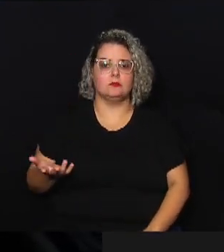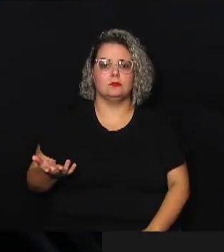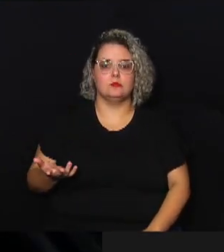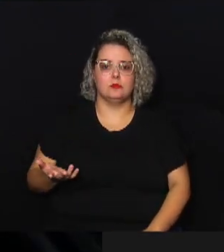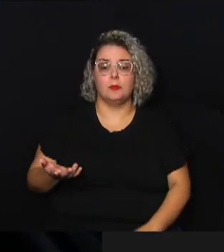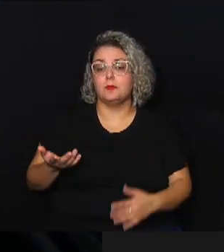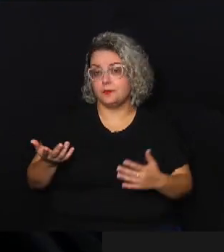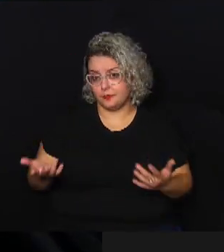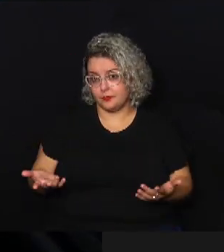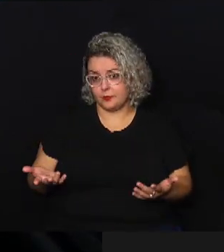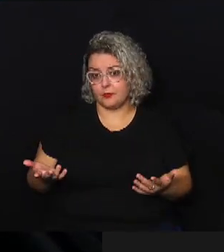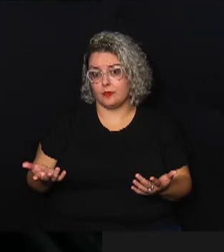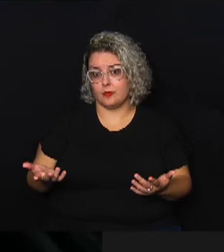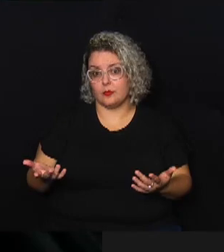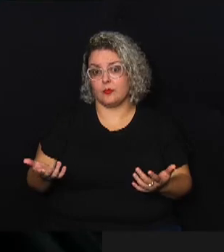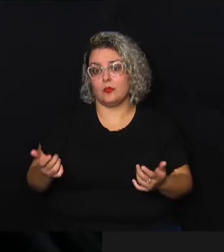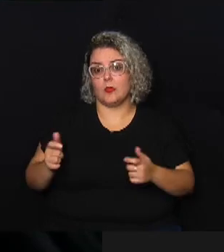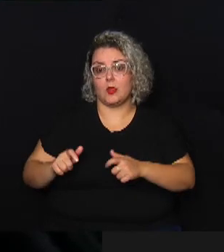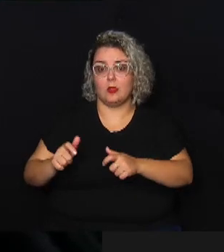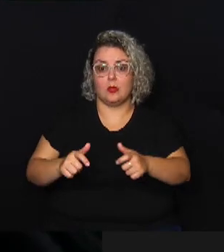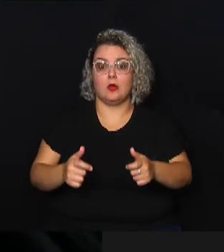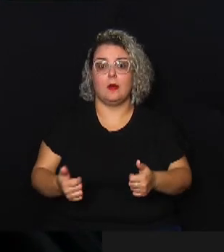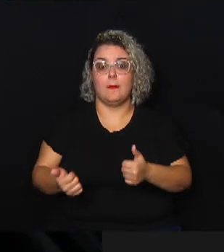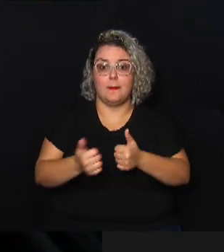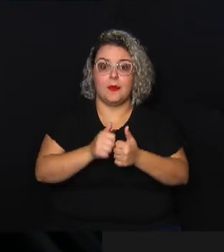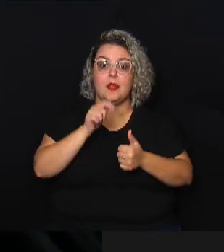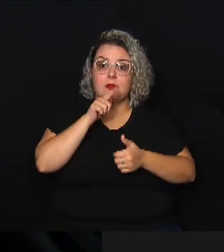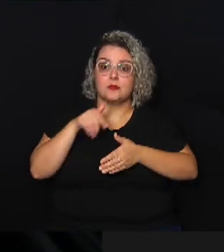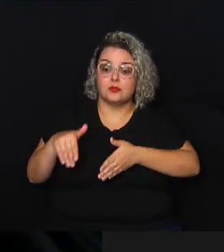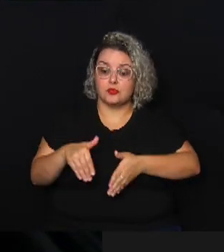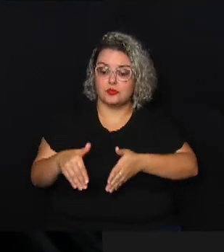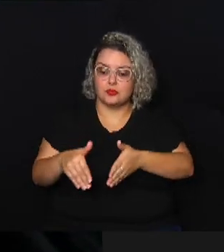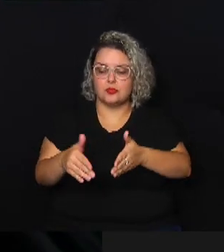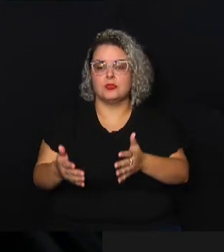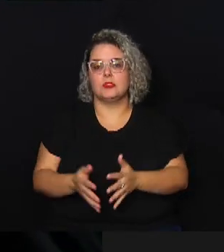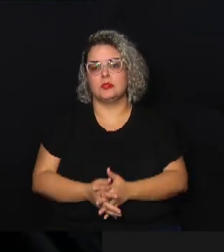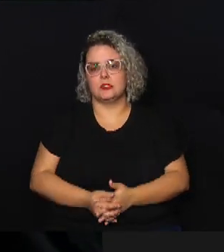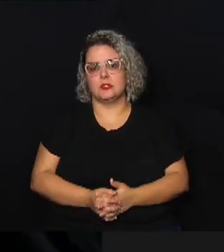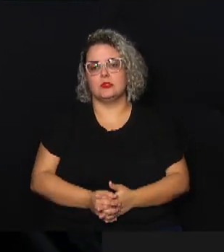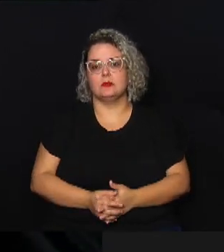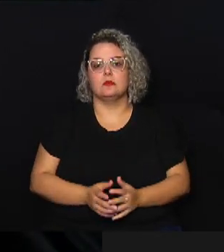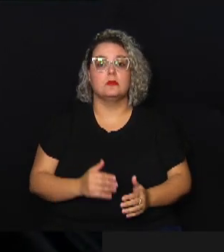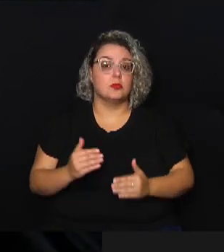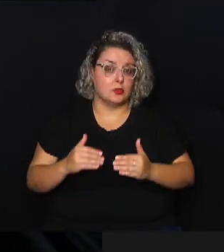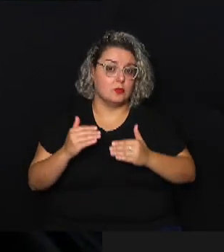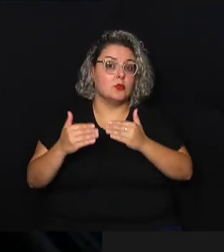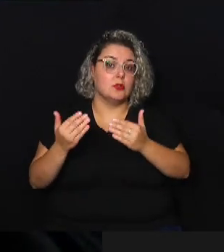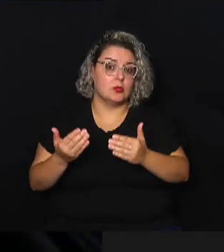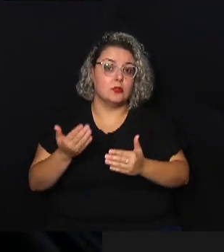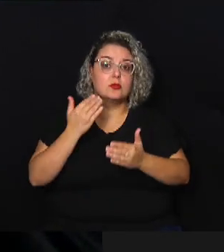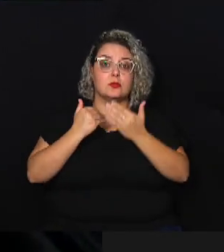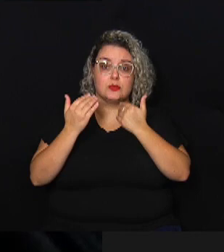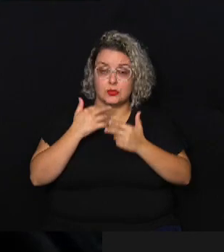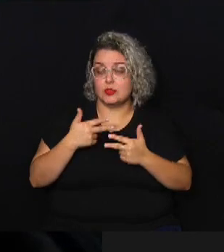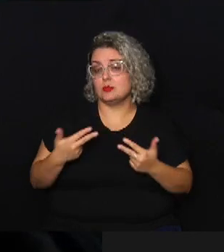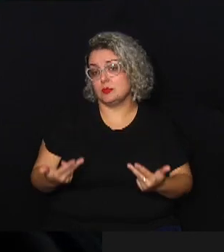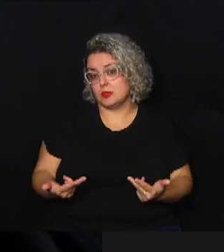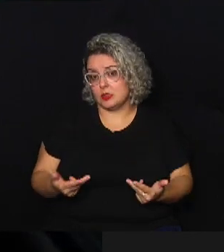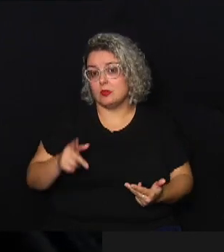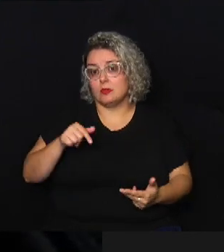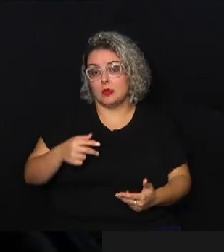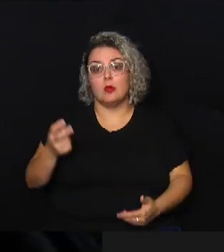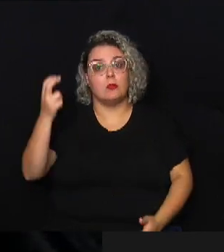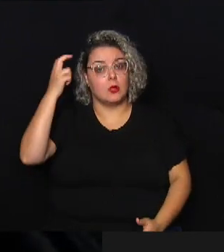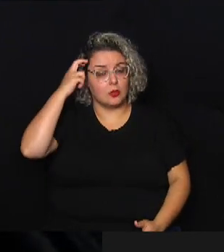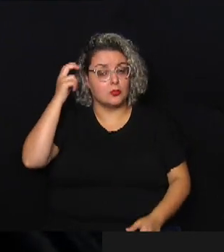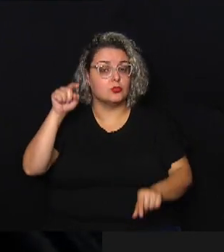ocupar áreas próximas aos rios né até para produção de alimento então é uma questão cultural então